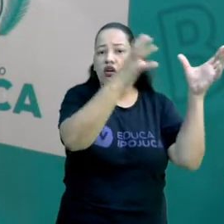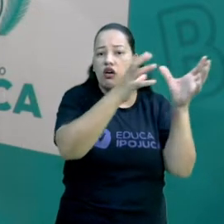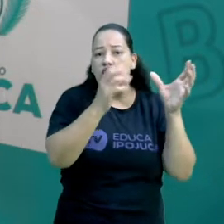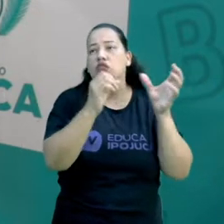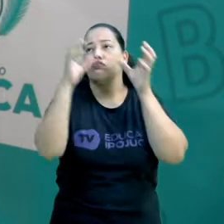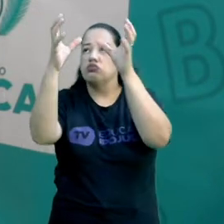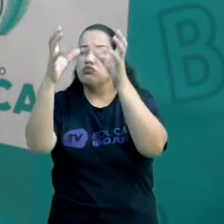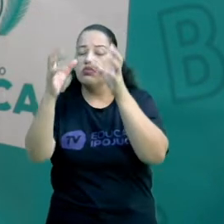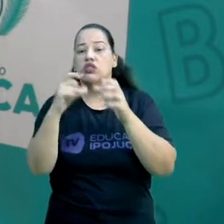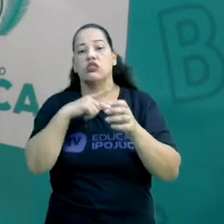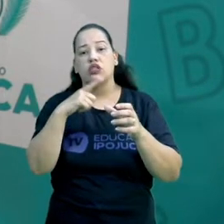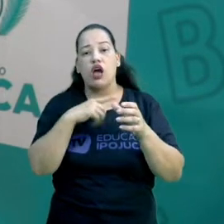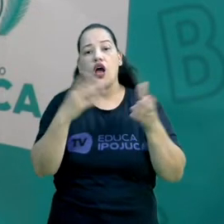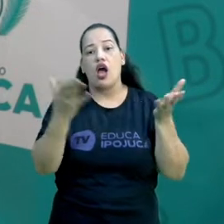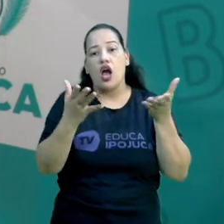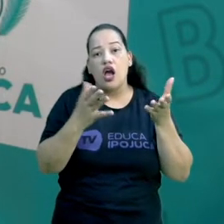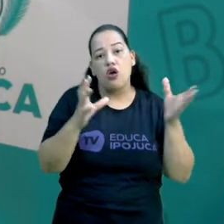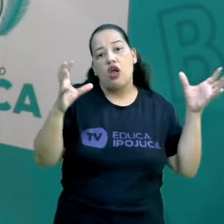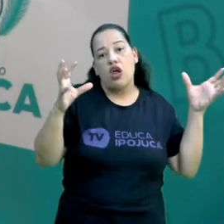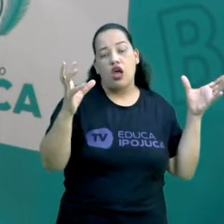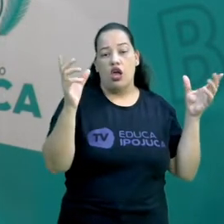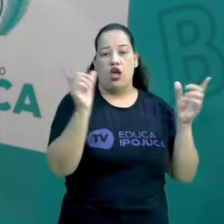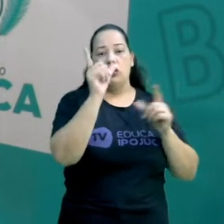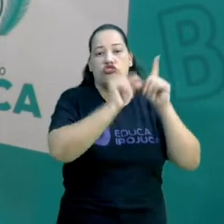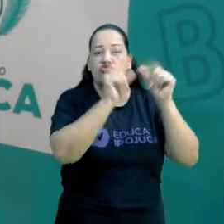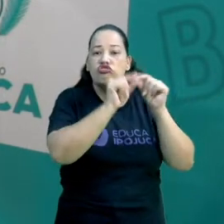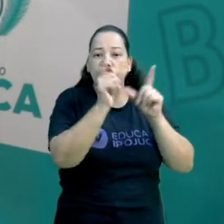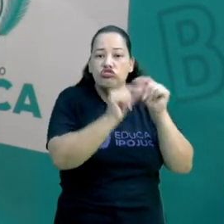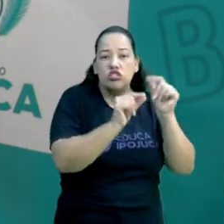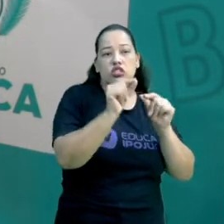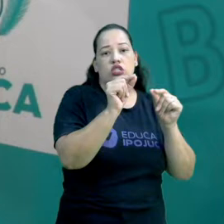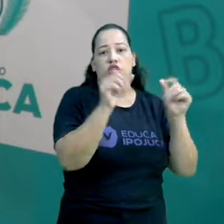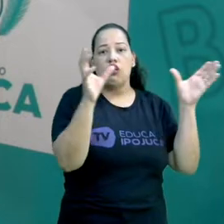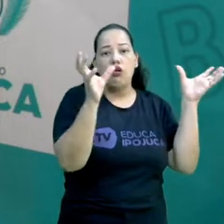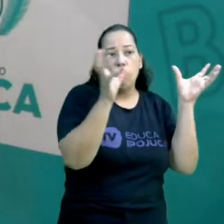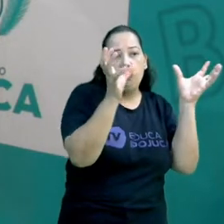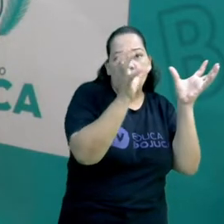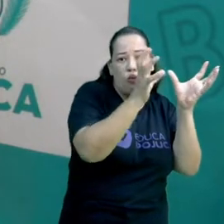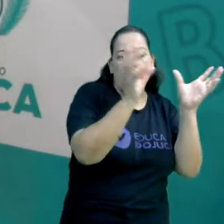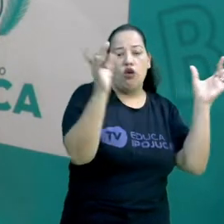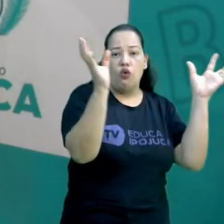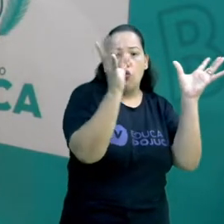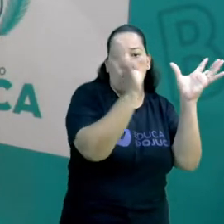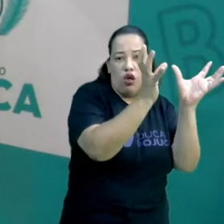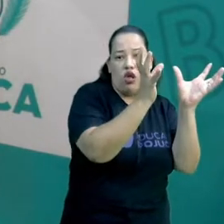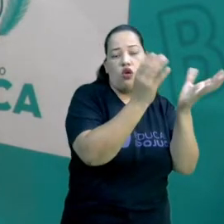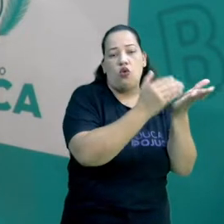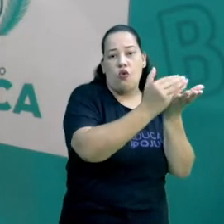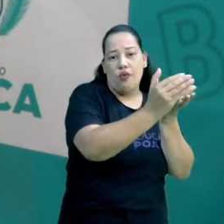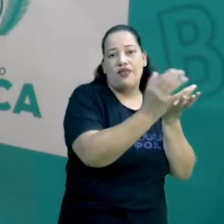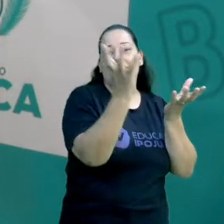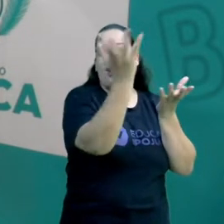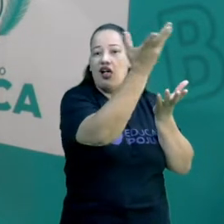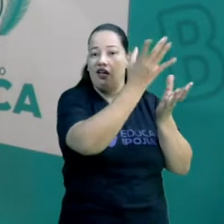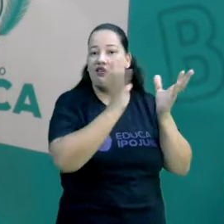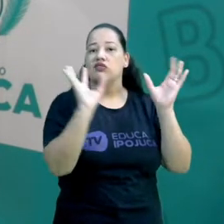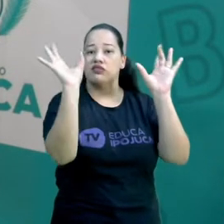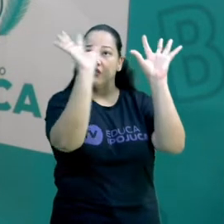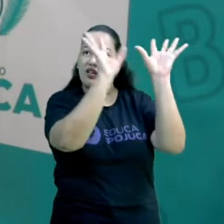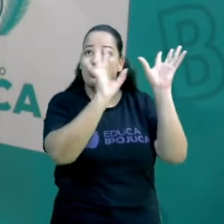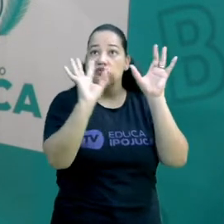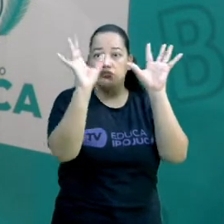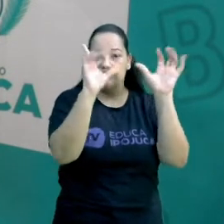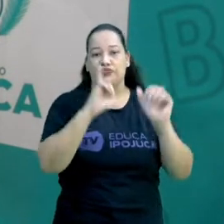estrelas, elas começaram a se juntar, formando, então, as primeiras galáxias. E depois de 5 a 13 bilhões de